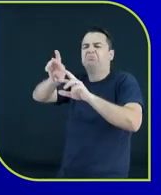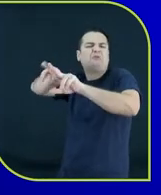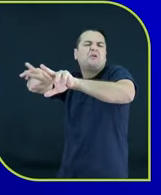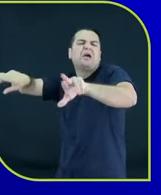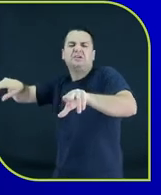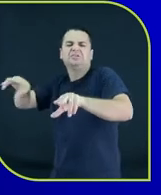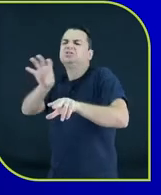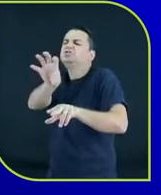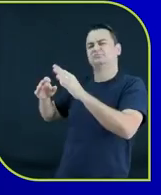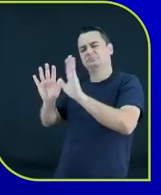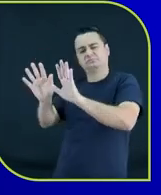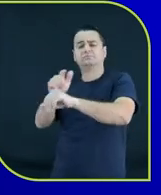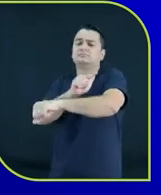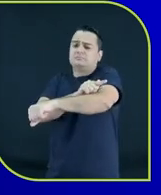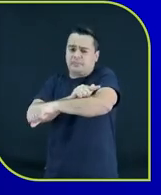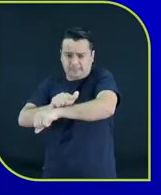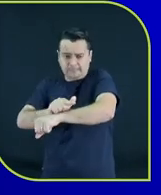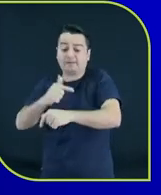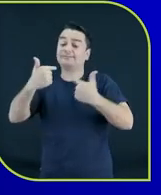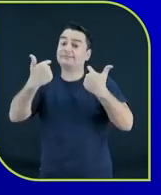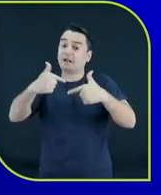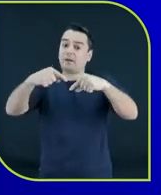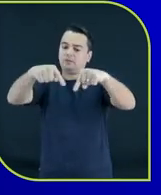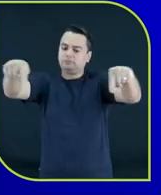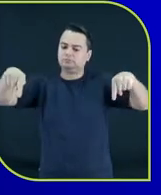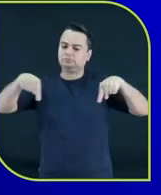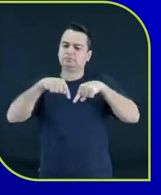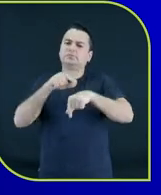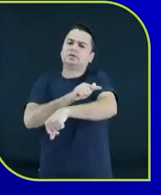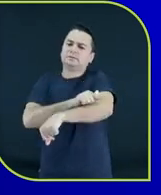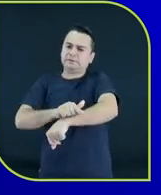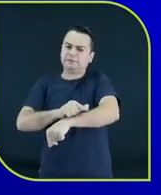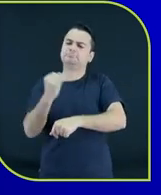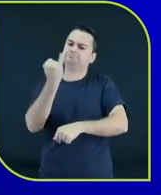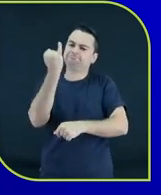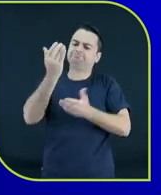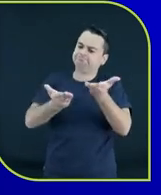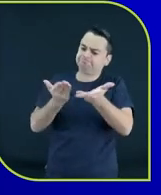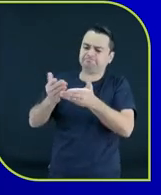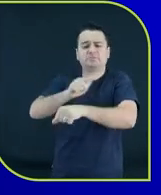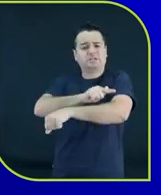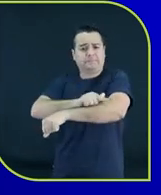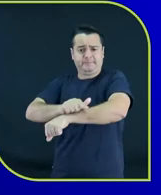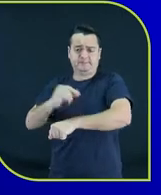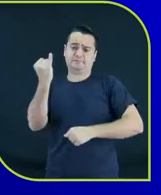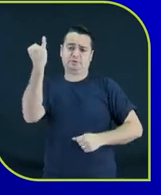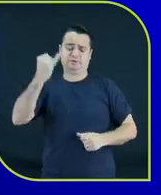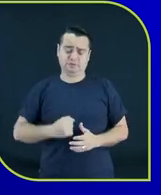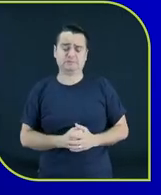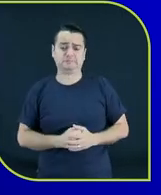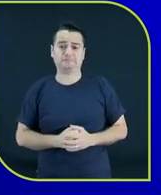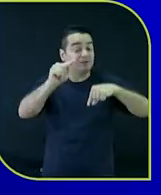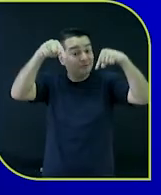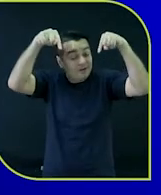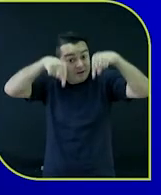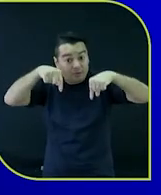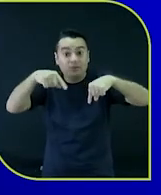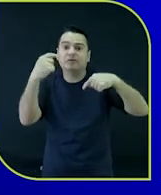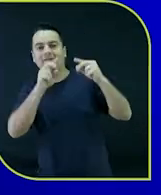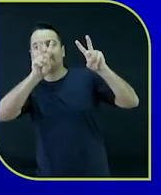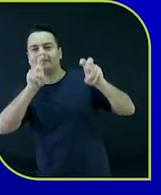esses marcadores diferentes que a gente fala, a favor para potencializar essa diversidade dentro da empresa.